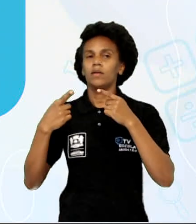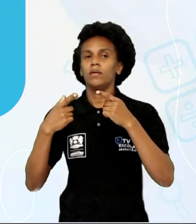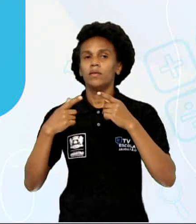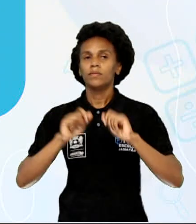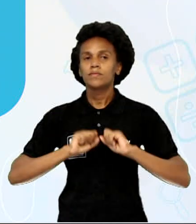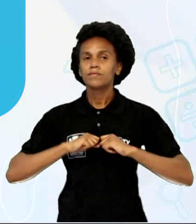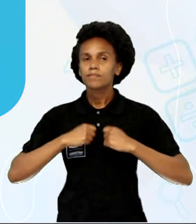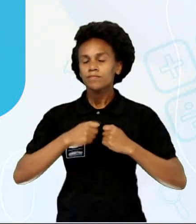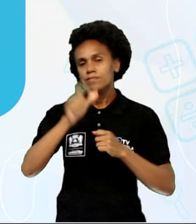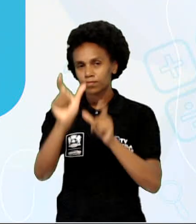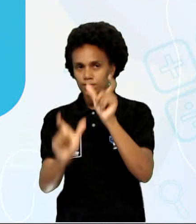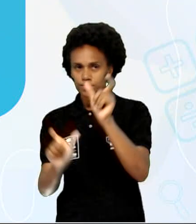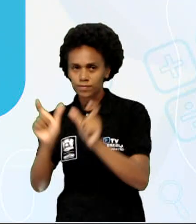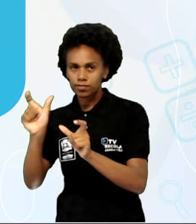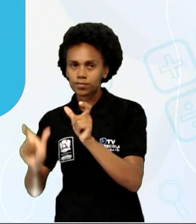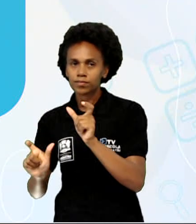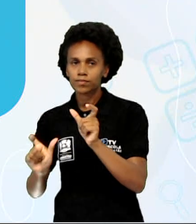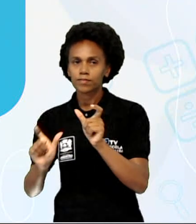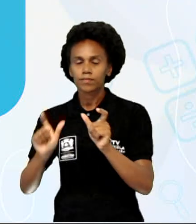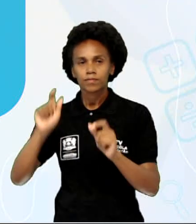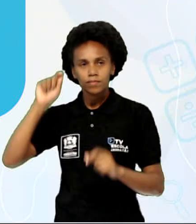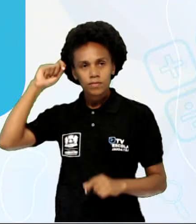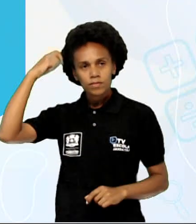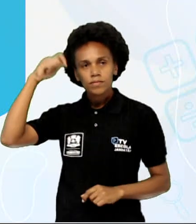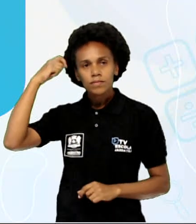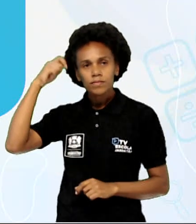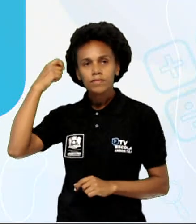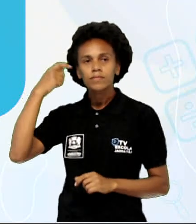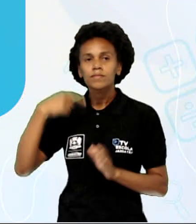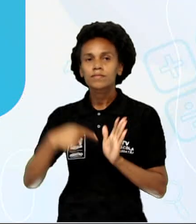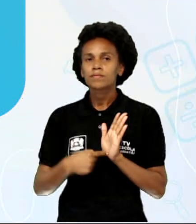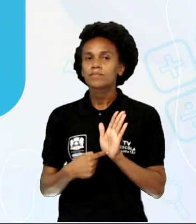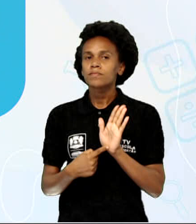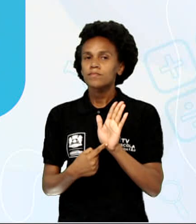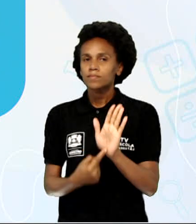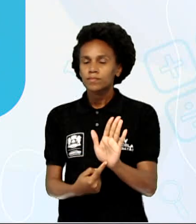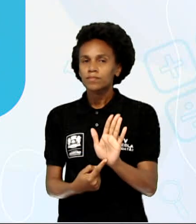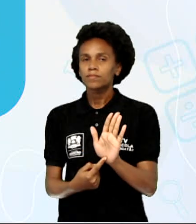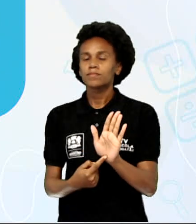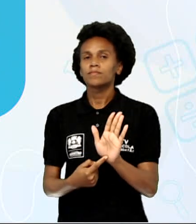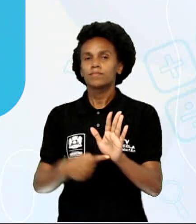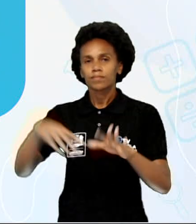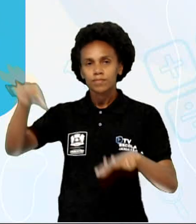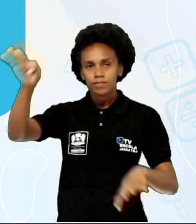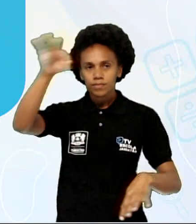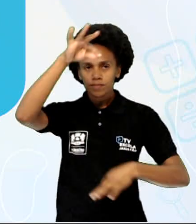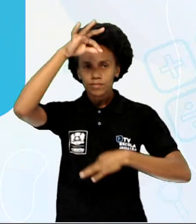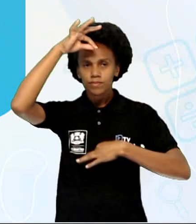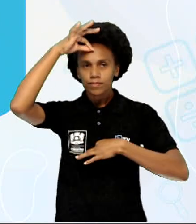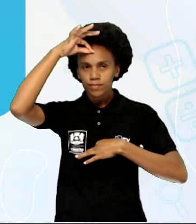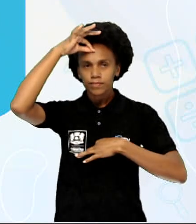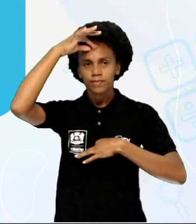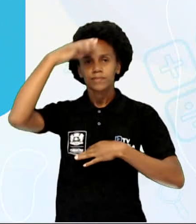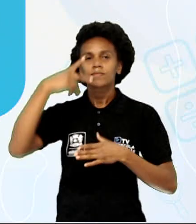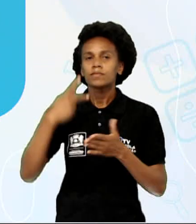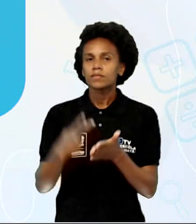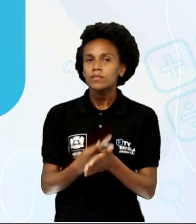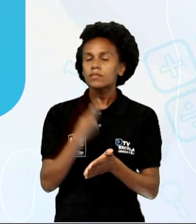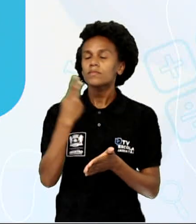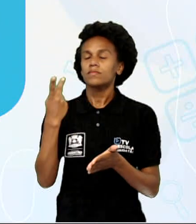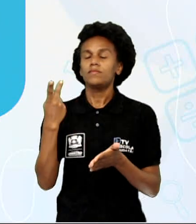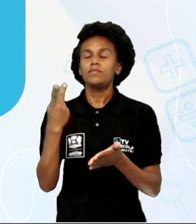personagens. Os atores atuam e agem como se fossem personagens em determinados acontecimentos ou